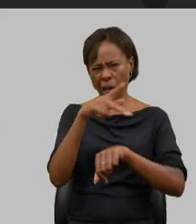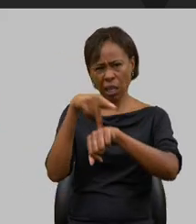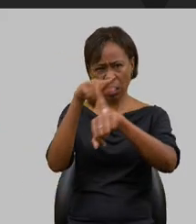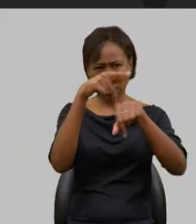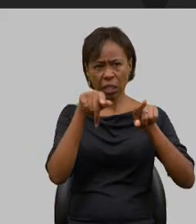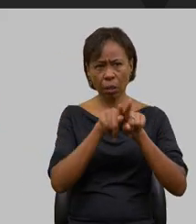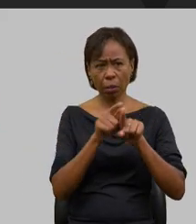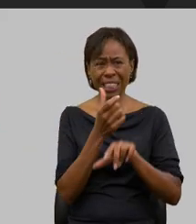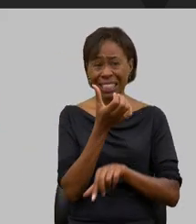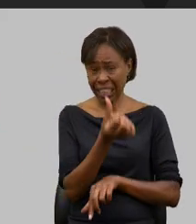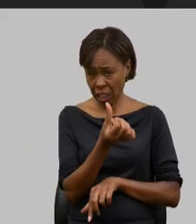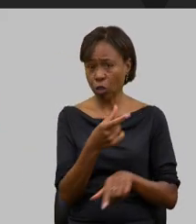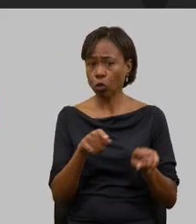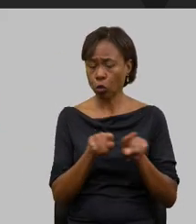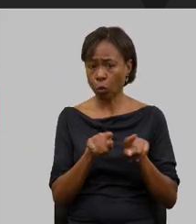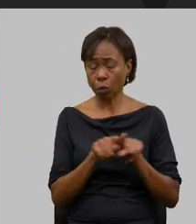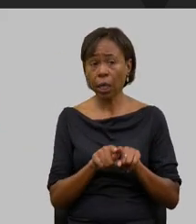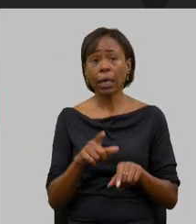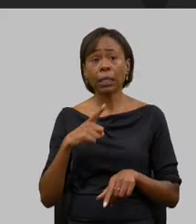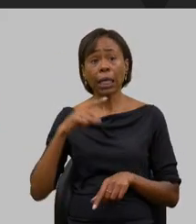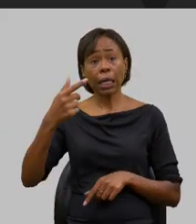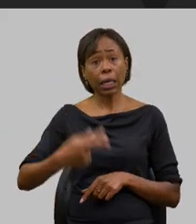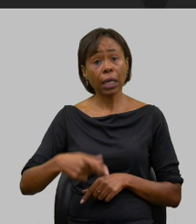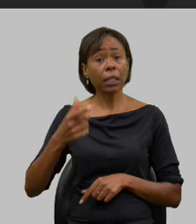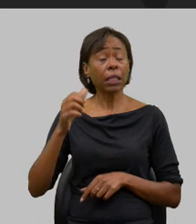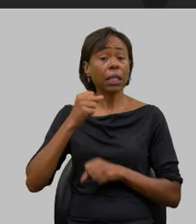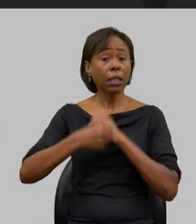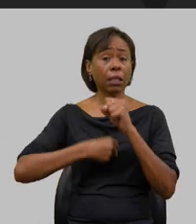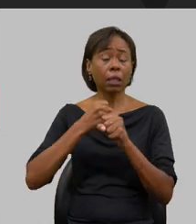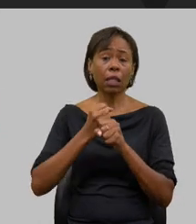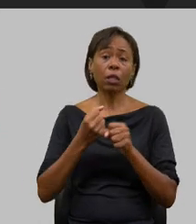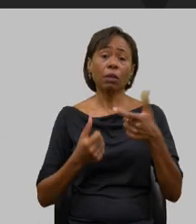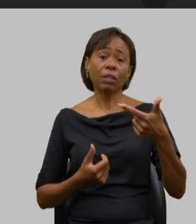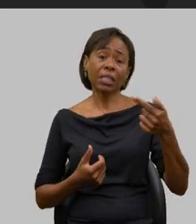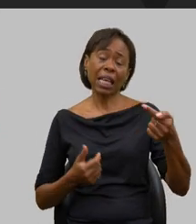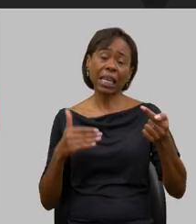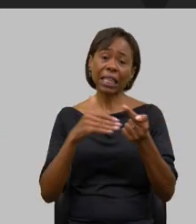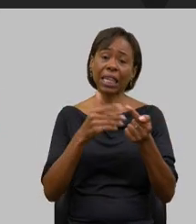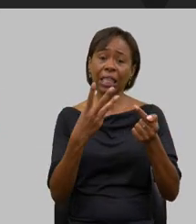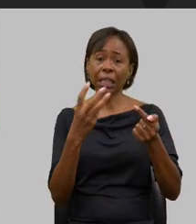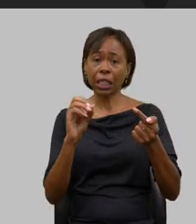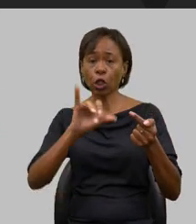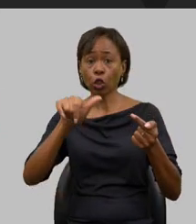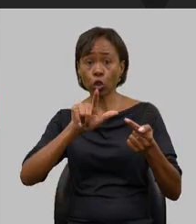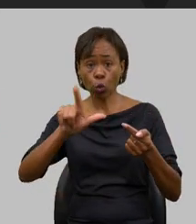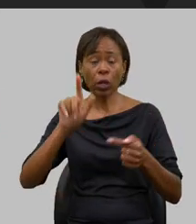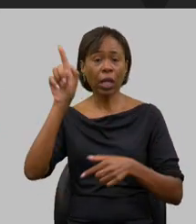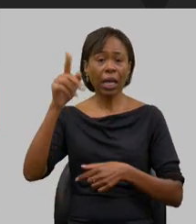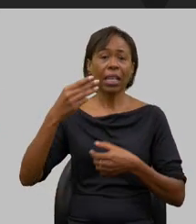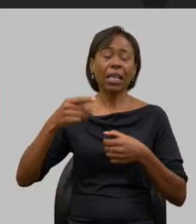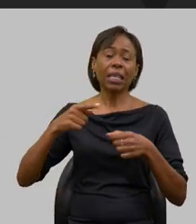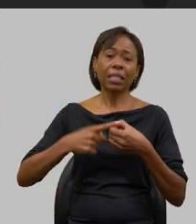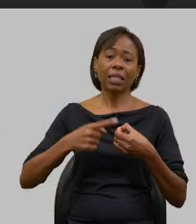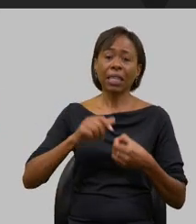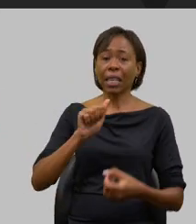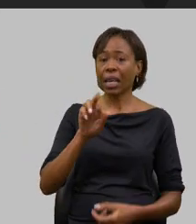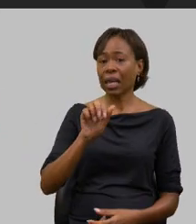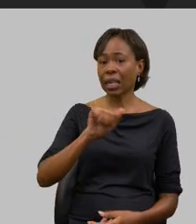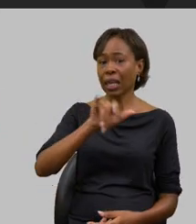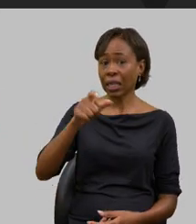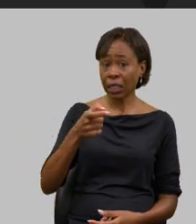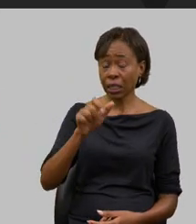países esse ano nós vamos fazê-la agora de 27 a 30 de junho em Araxá é o maior evento mundial de queijos